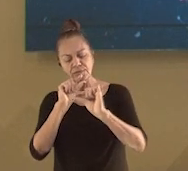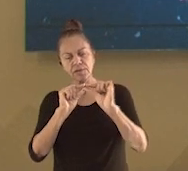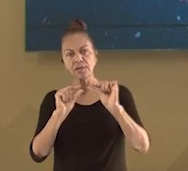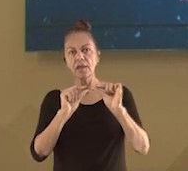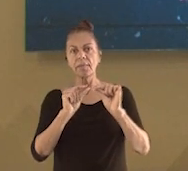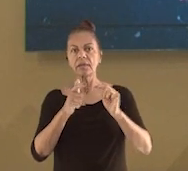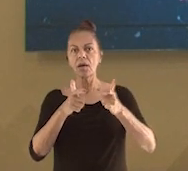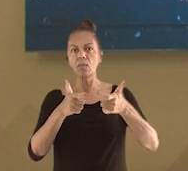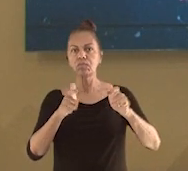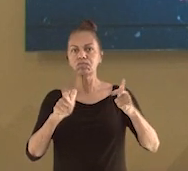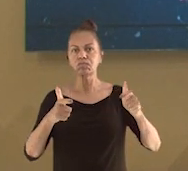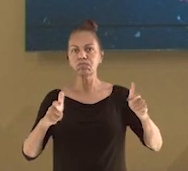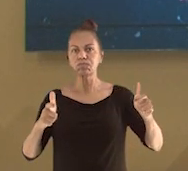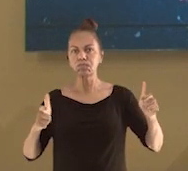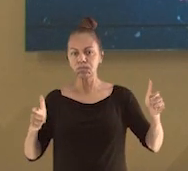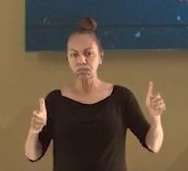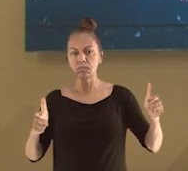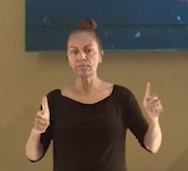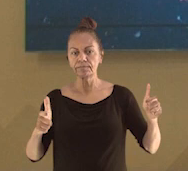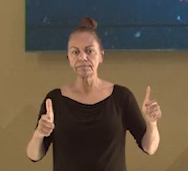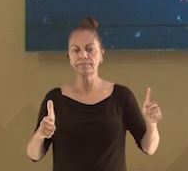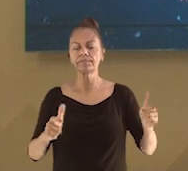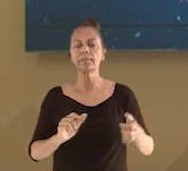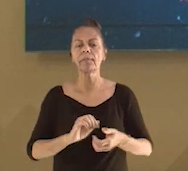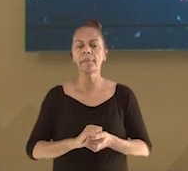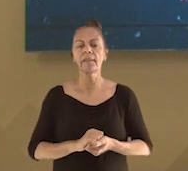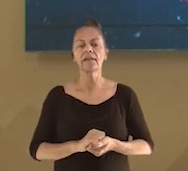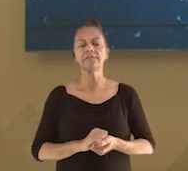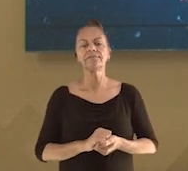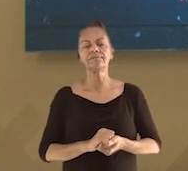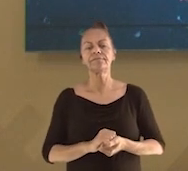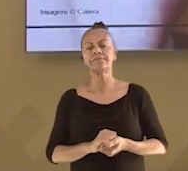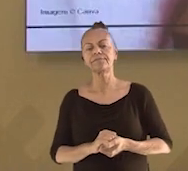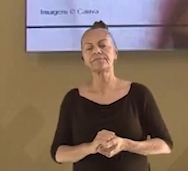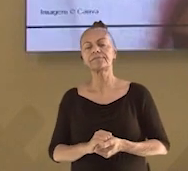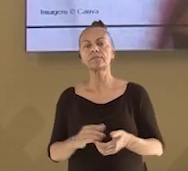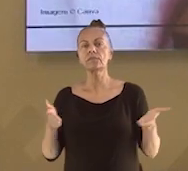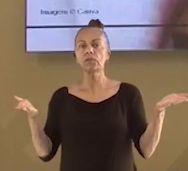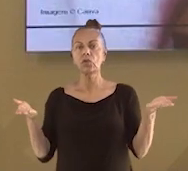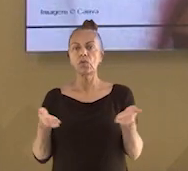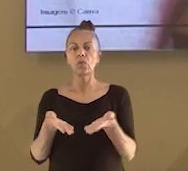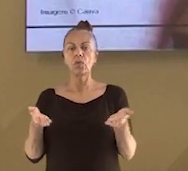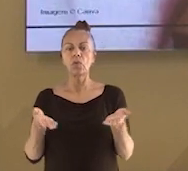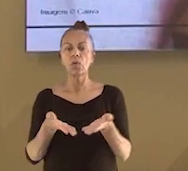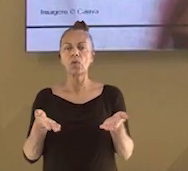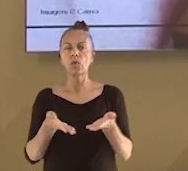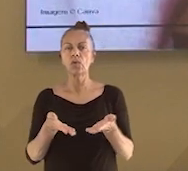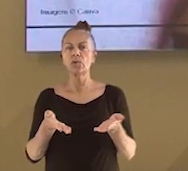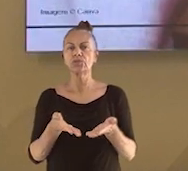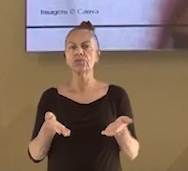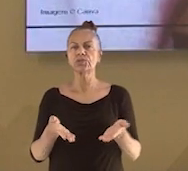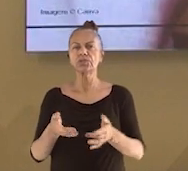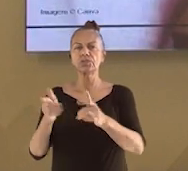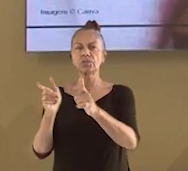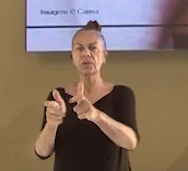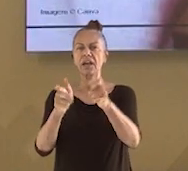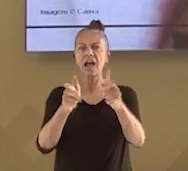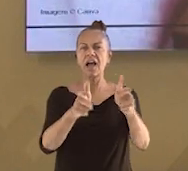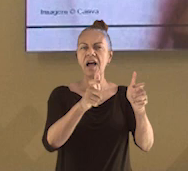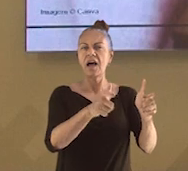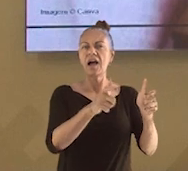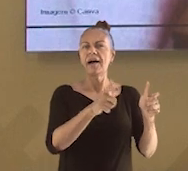a quantidade de microplásticos também está aumentando. Os microplásticos estão